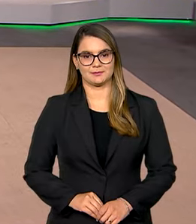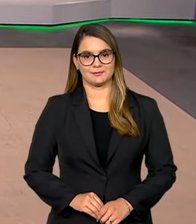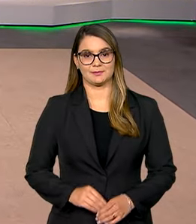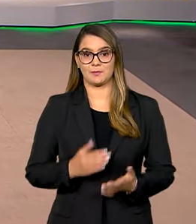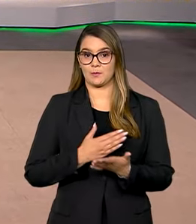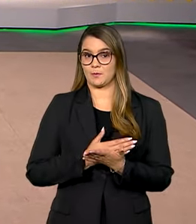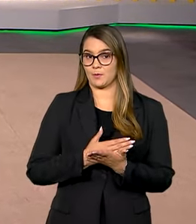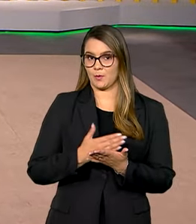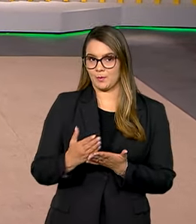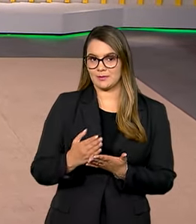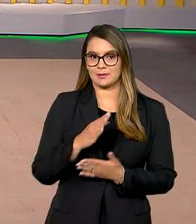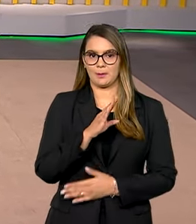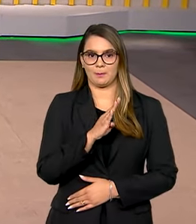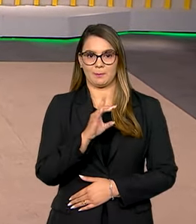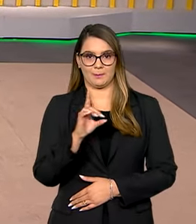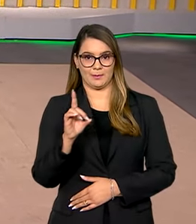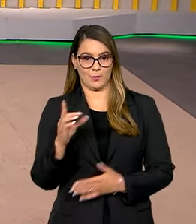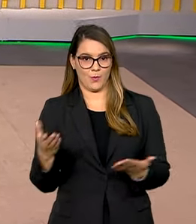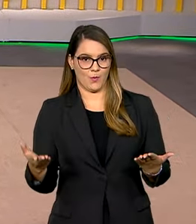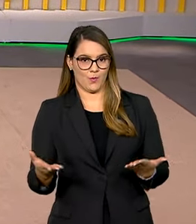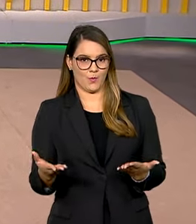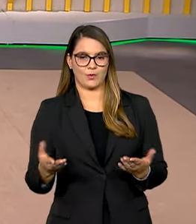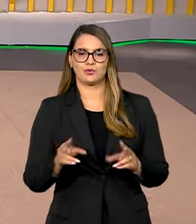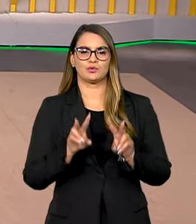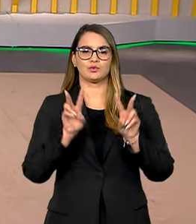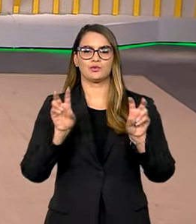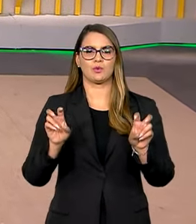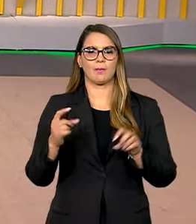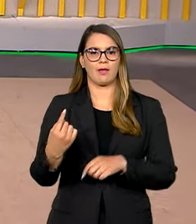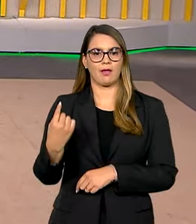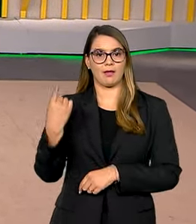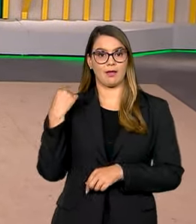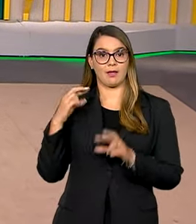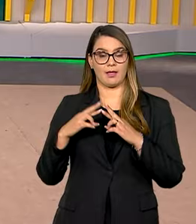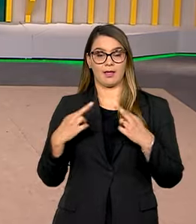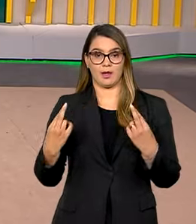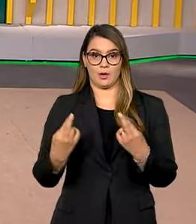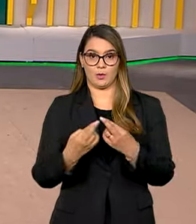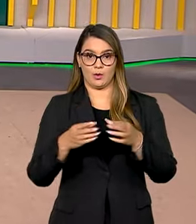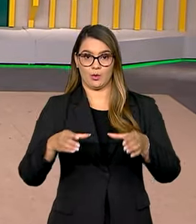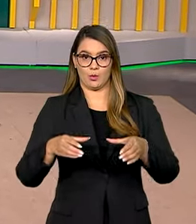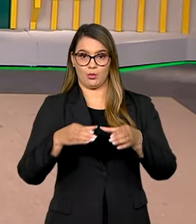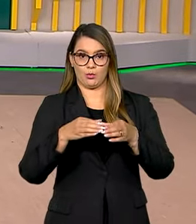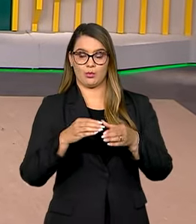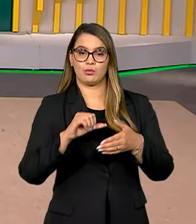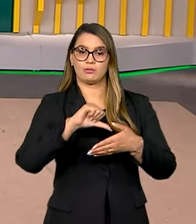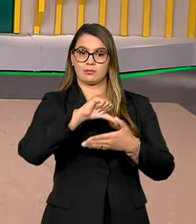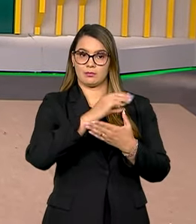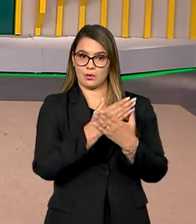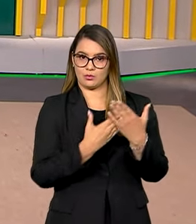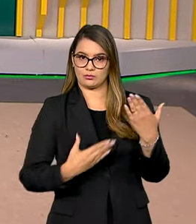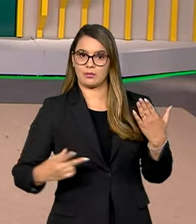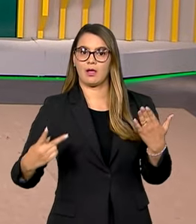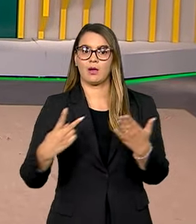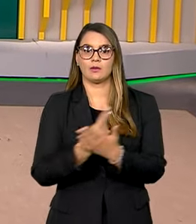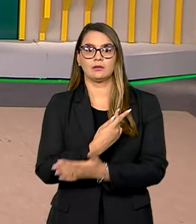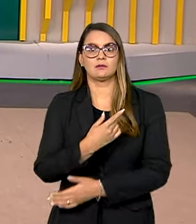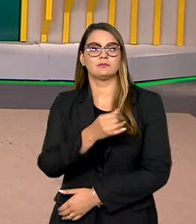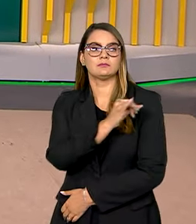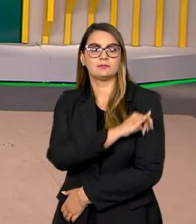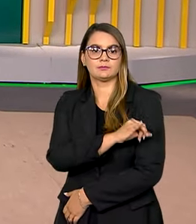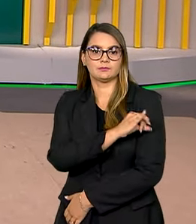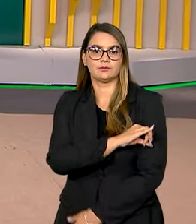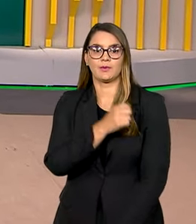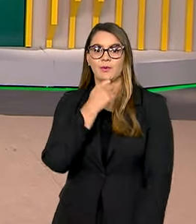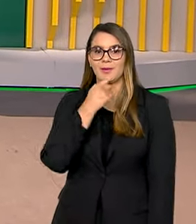A gente começa o Brasil em Dia de hoje falando sobre a reunião da cúpula do Mercosul que foi realizada no Rio de Janeiro. O